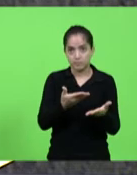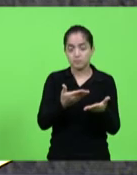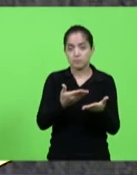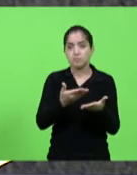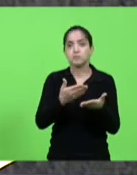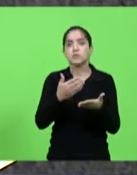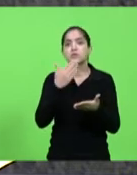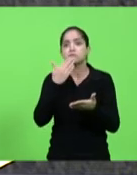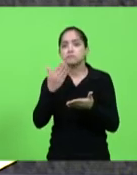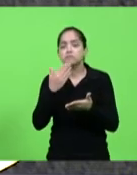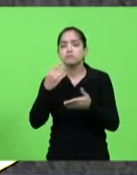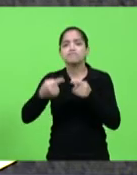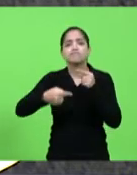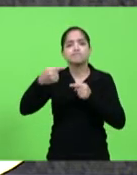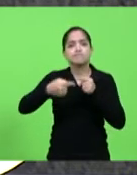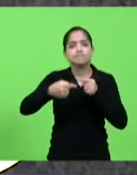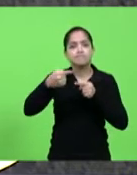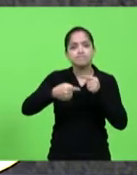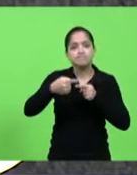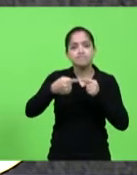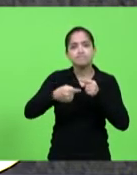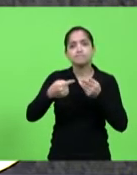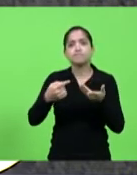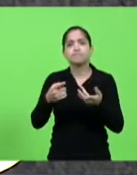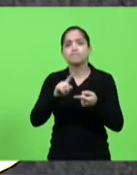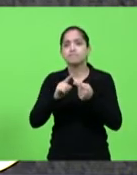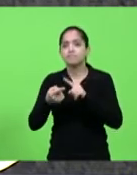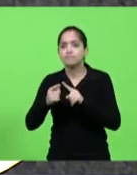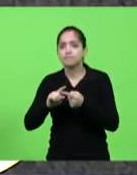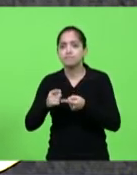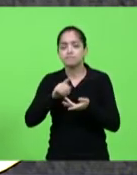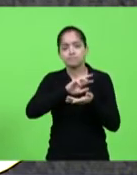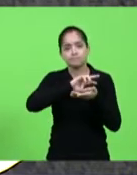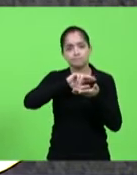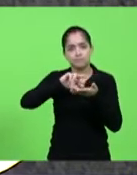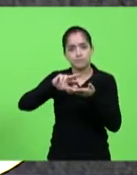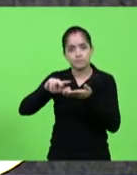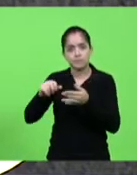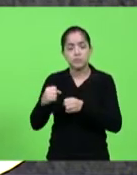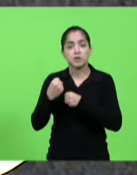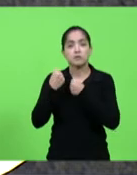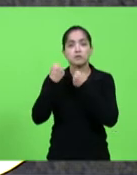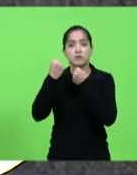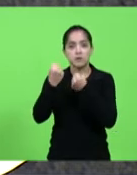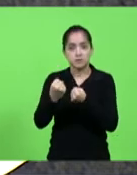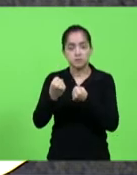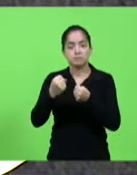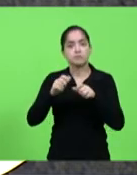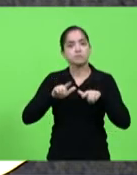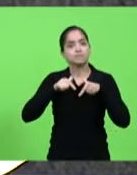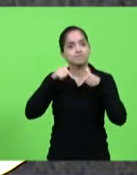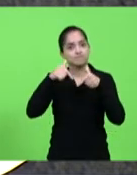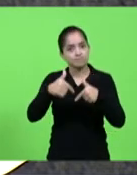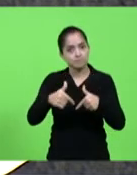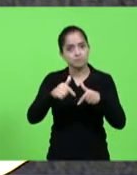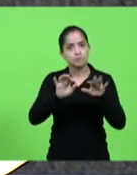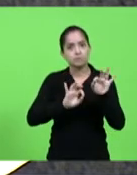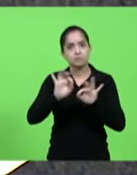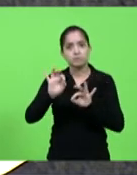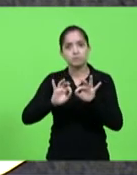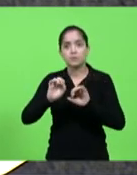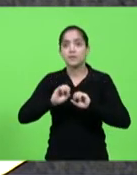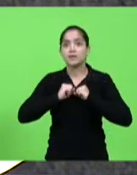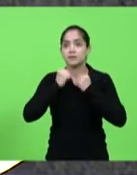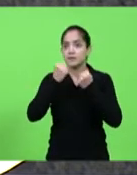diálogos e debates, articulamos diversas ações e fortalecemos a atuação organizada em defesa dos